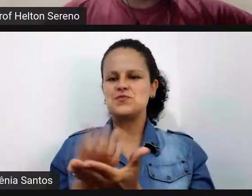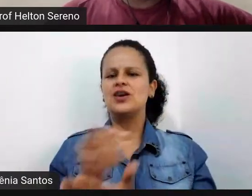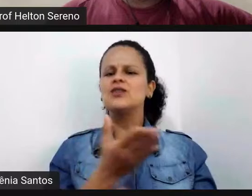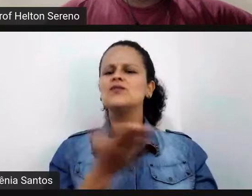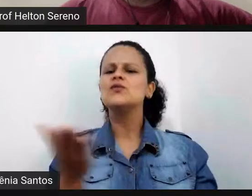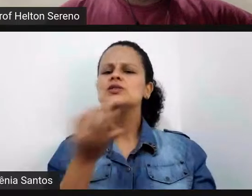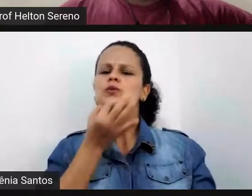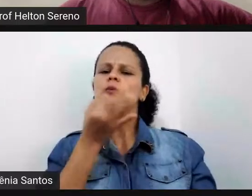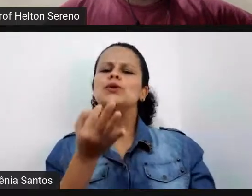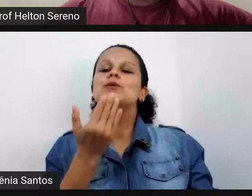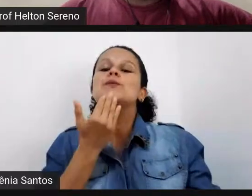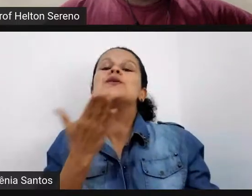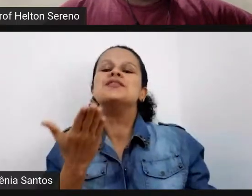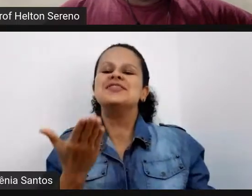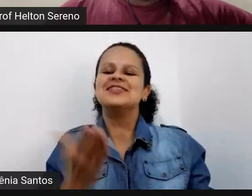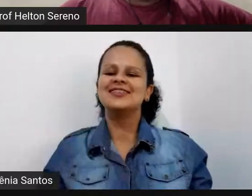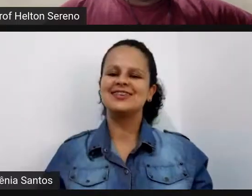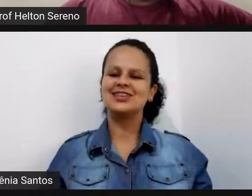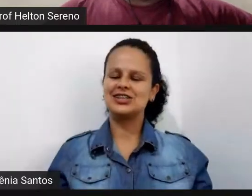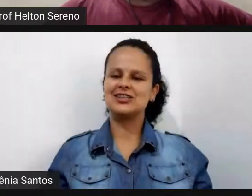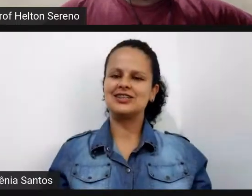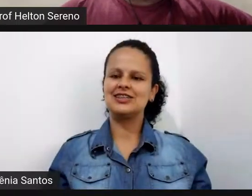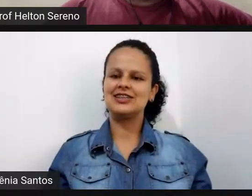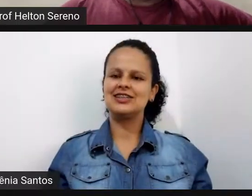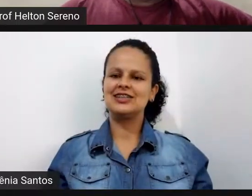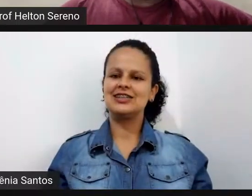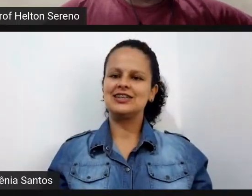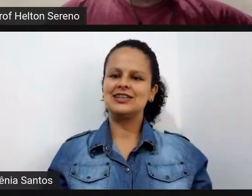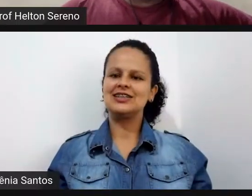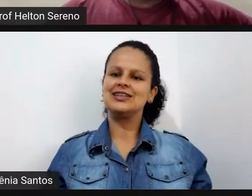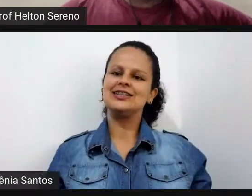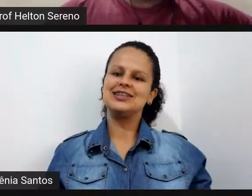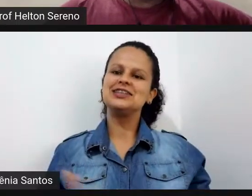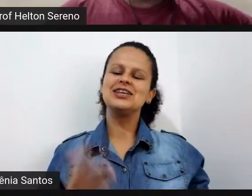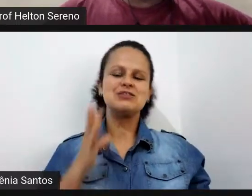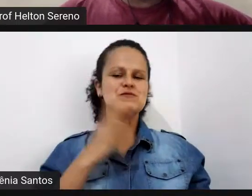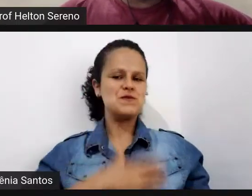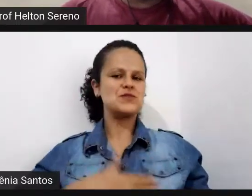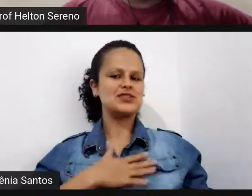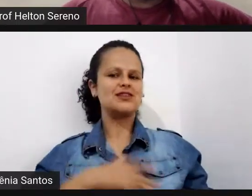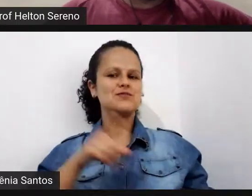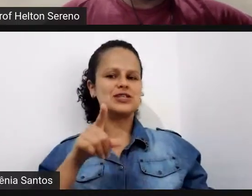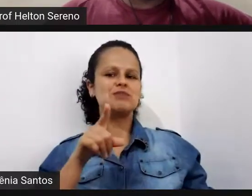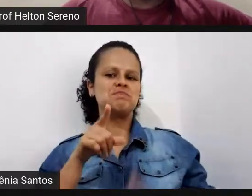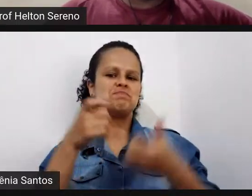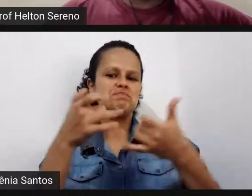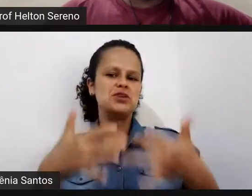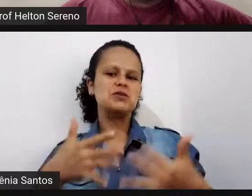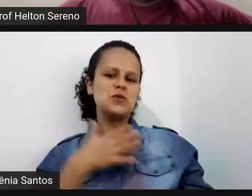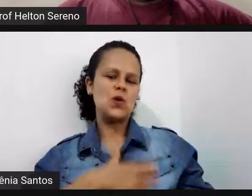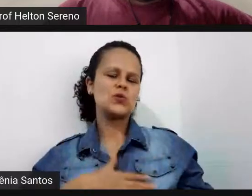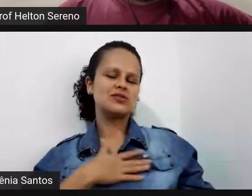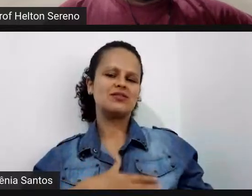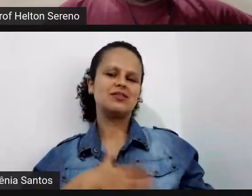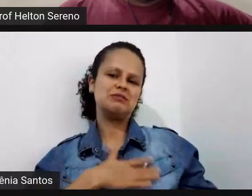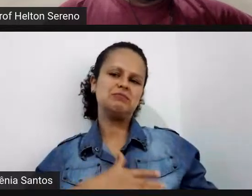isso não pode eu gostei gostei muito da sua fala e realmente essa